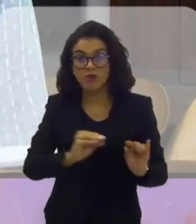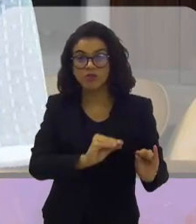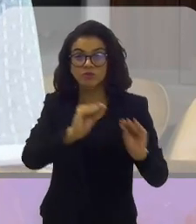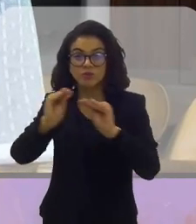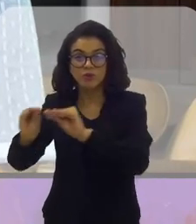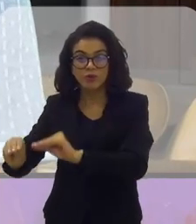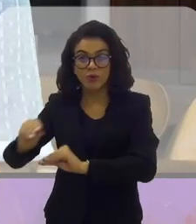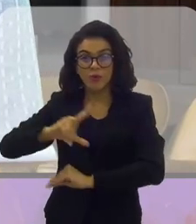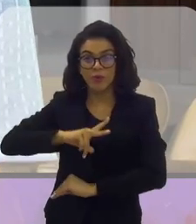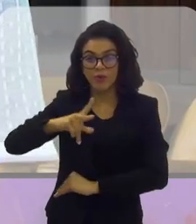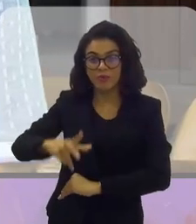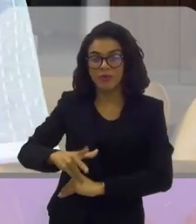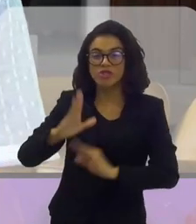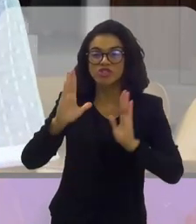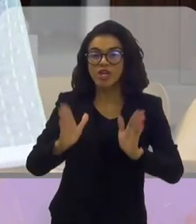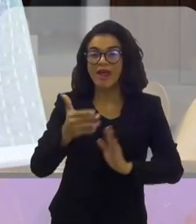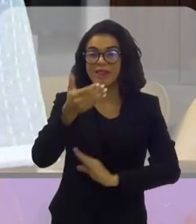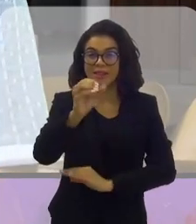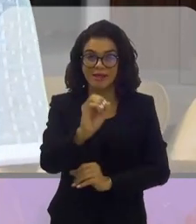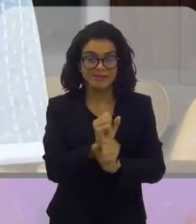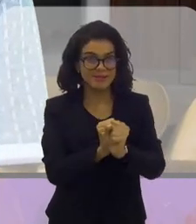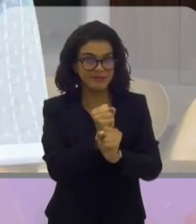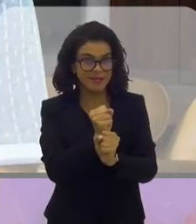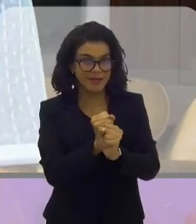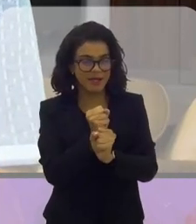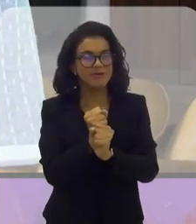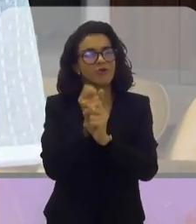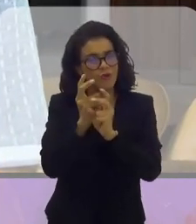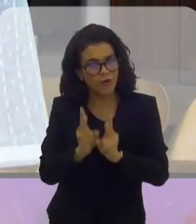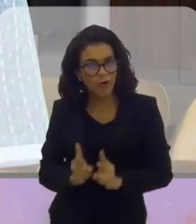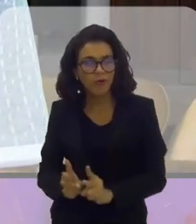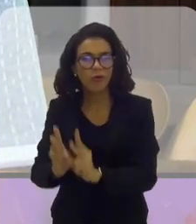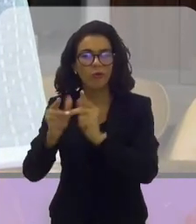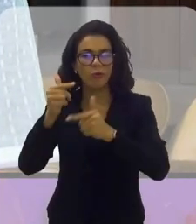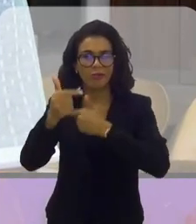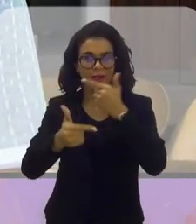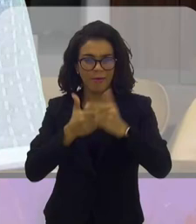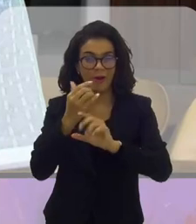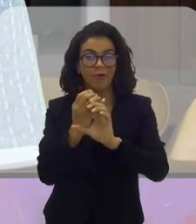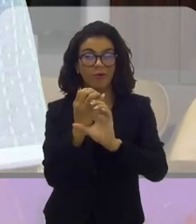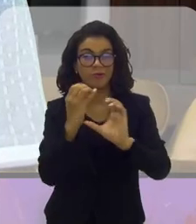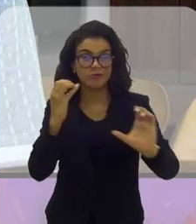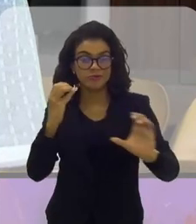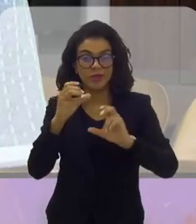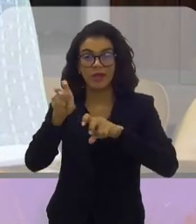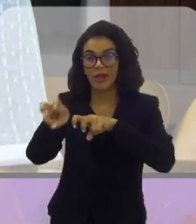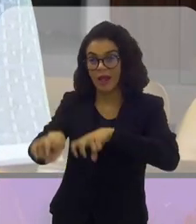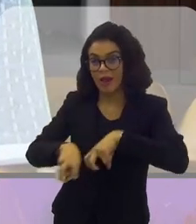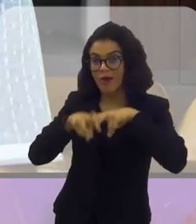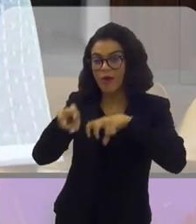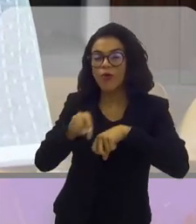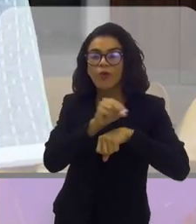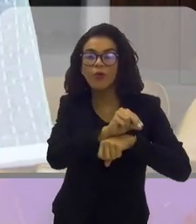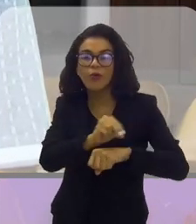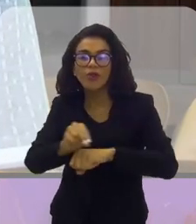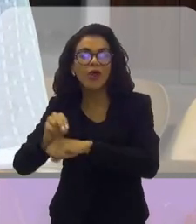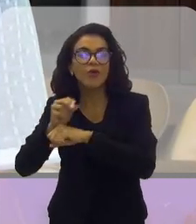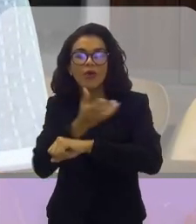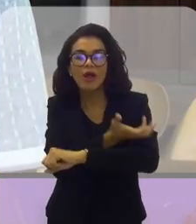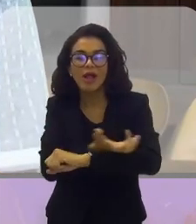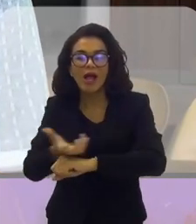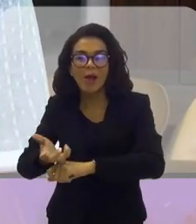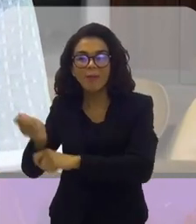quase uma década. Lá, continua o trabalho como engenheiro agrônomo, cuidando de campos de golfe.